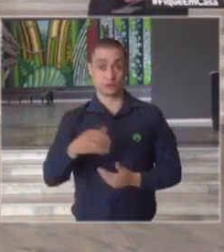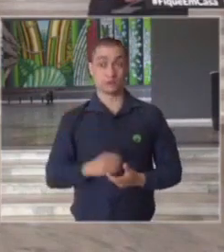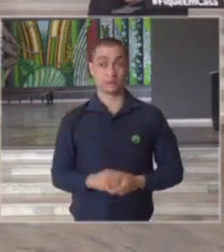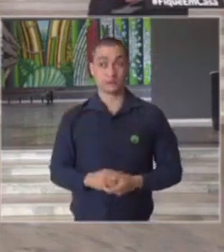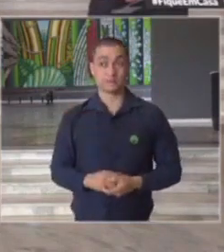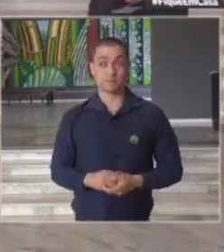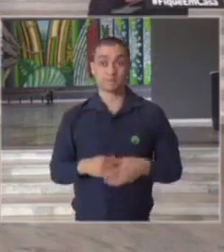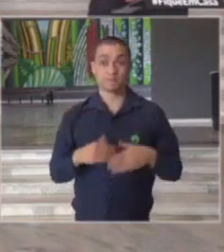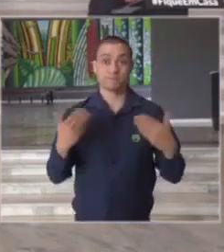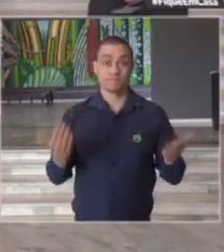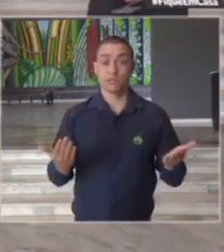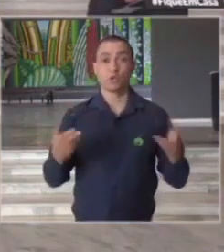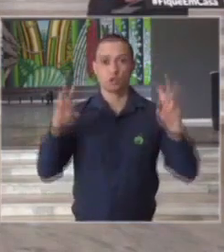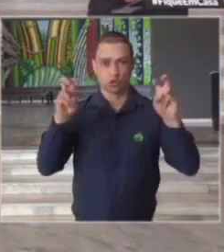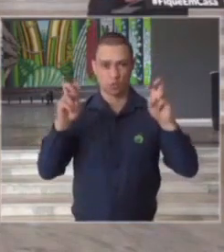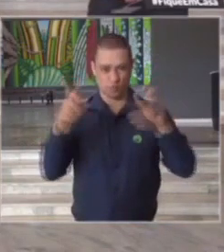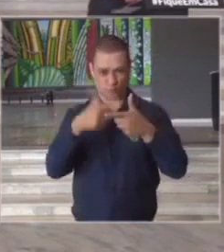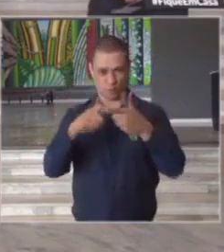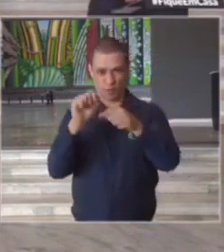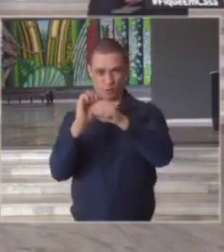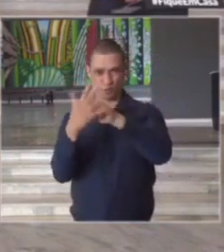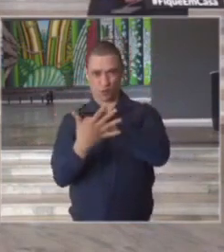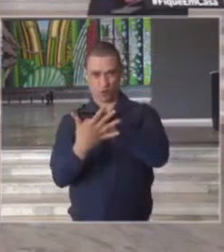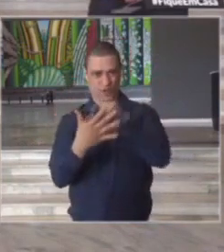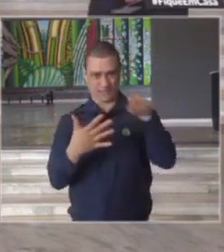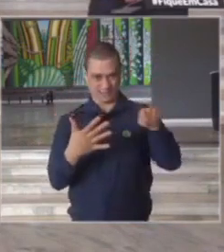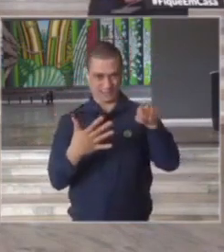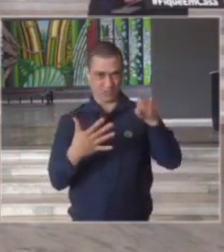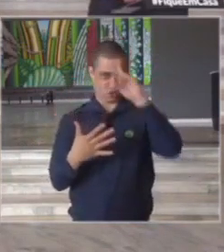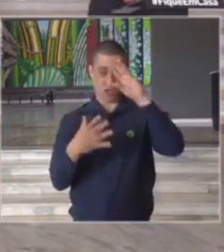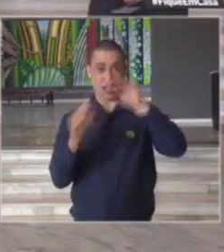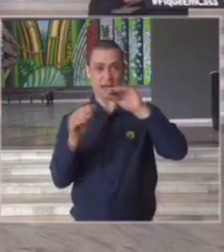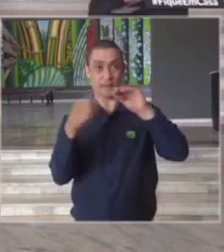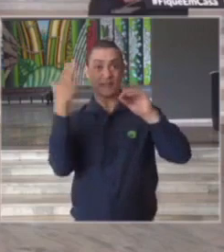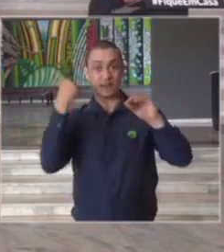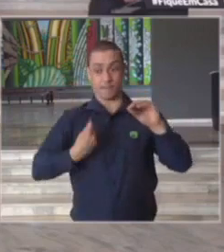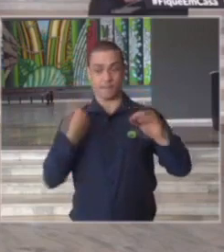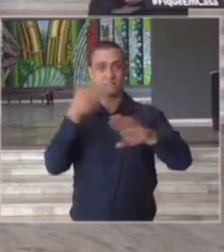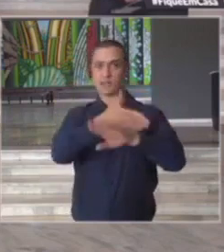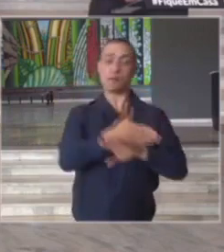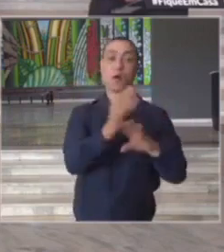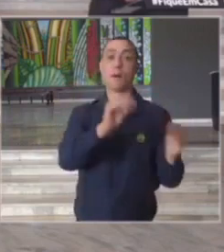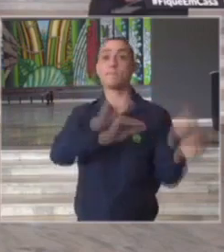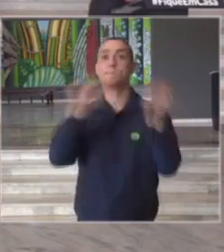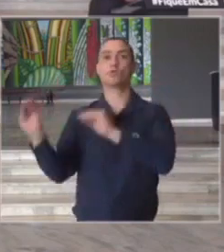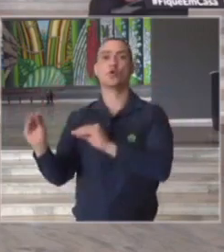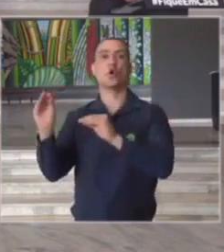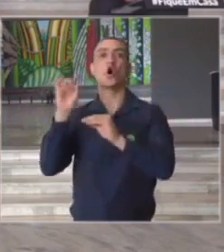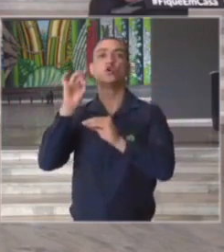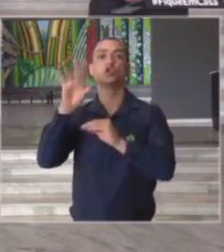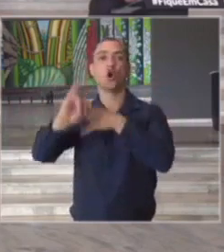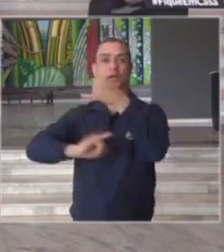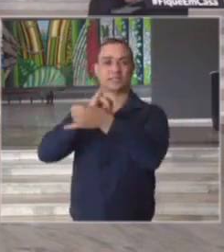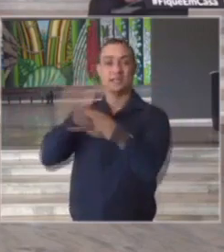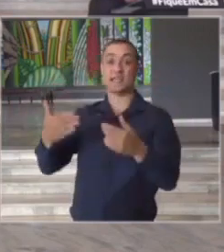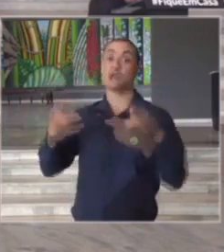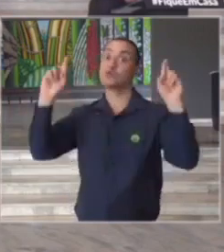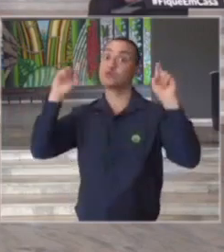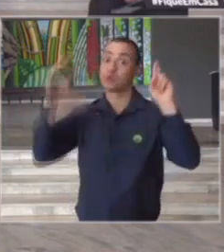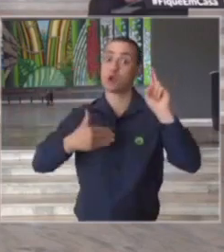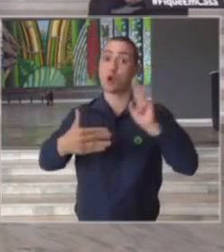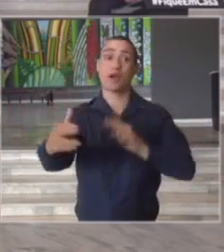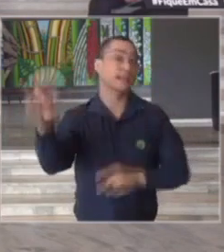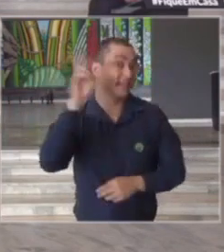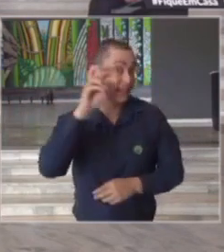com a questão do coronavírus isso passou para virtual então eu espero que agora nesta quinta-feira